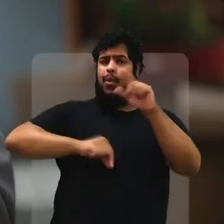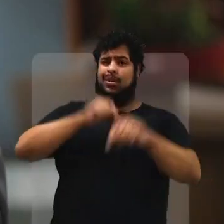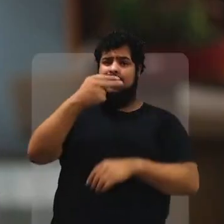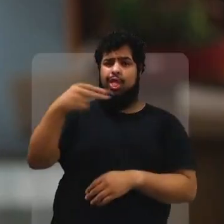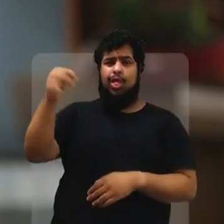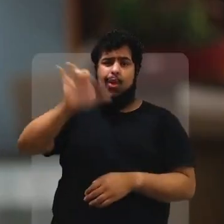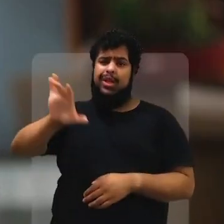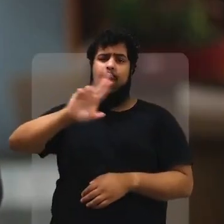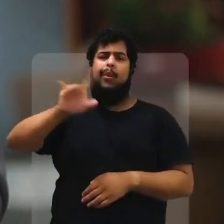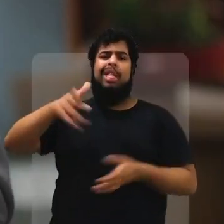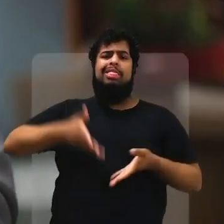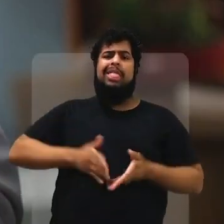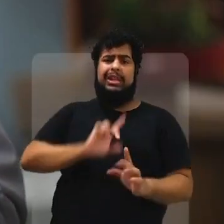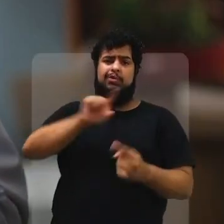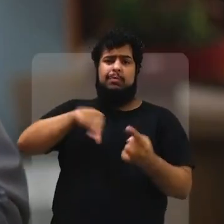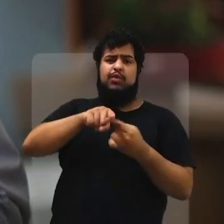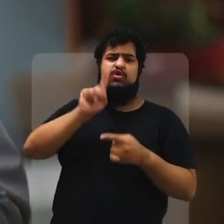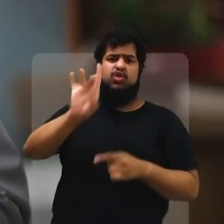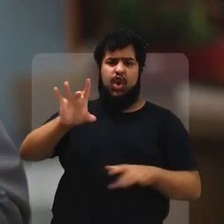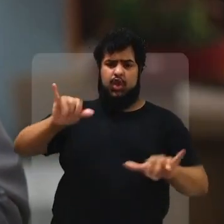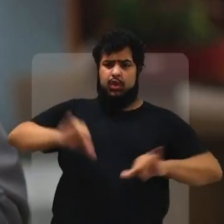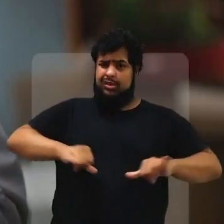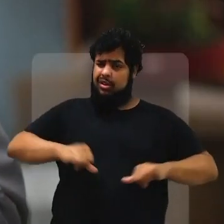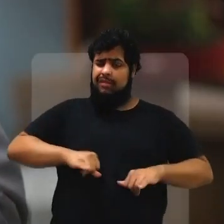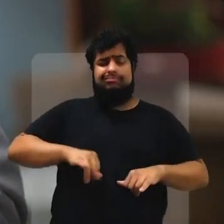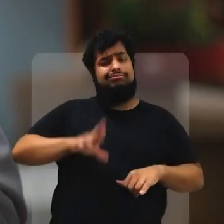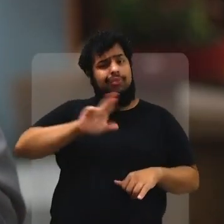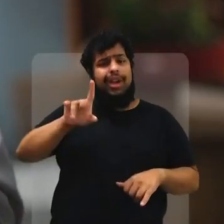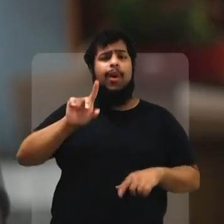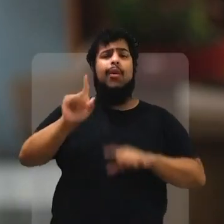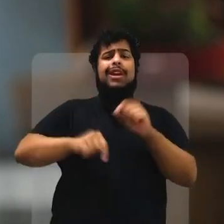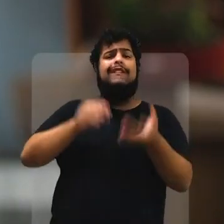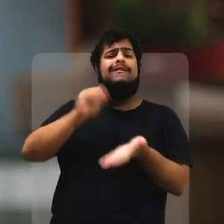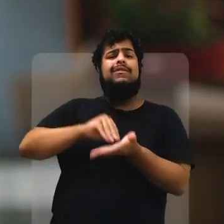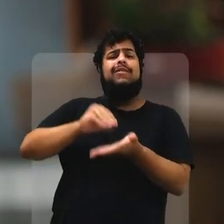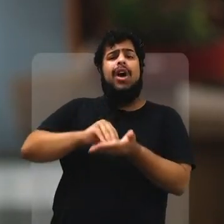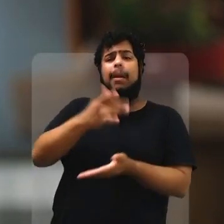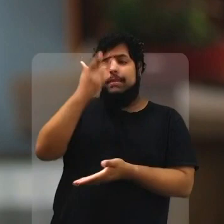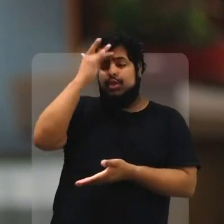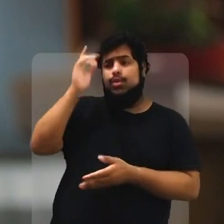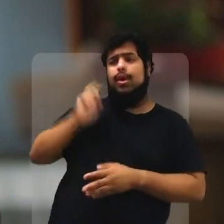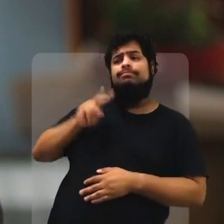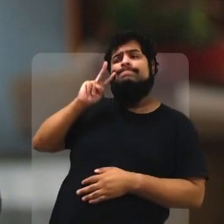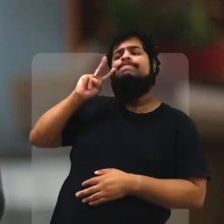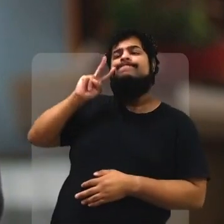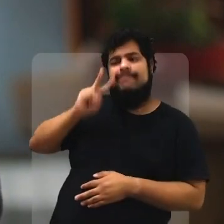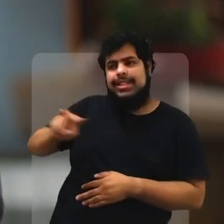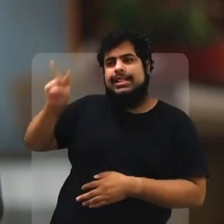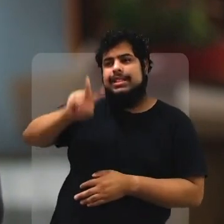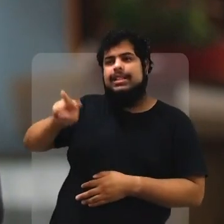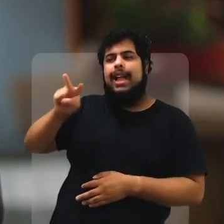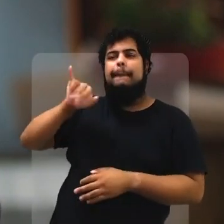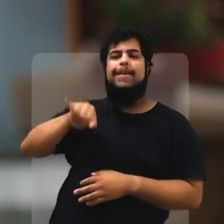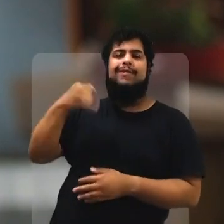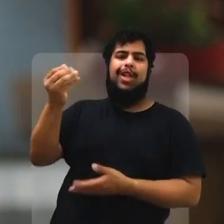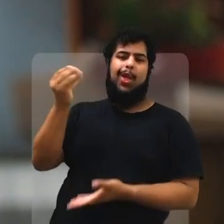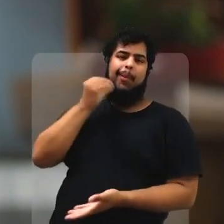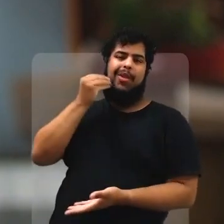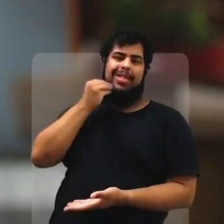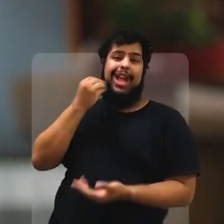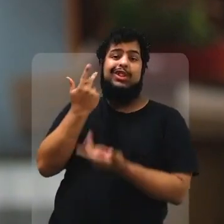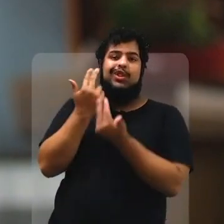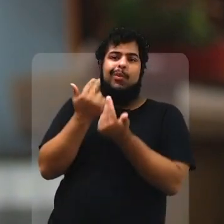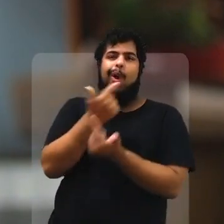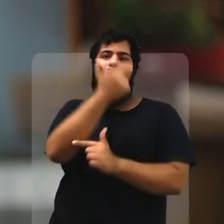Quando eu cheguei na presidência, queria provar que o povo do Nordeste não tinha nascido para sofrer. O que faltava, na verdade, era